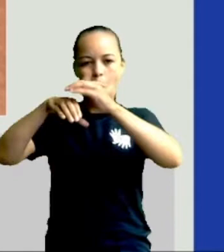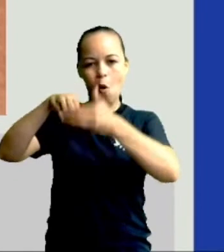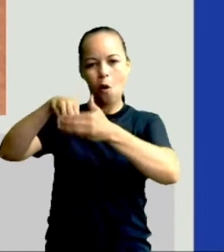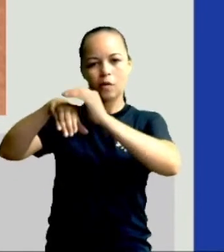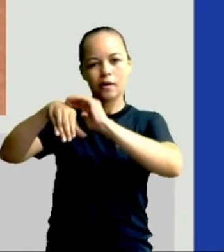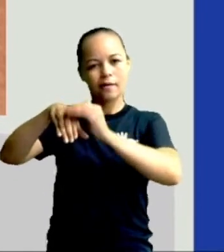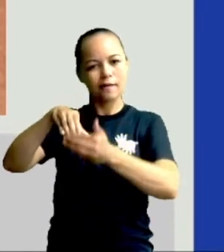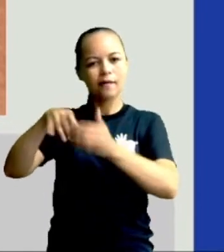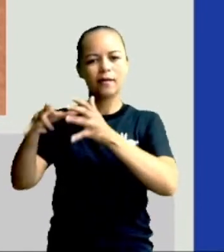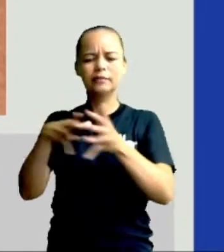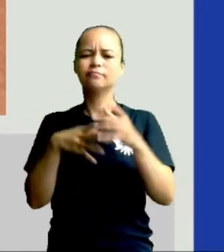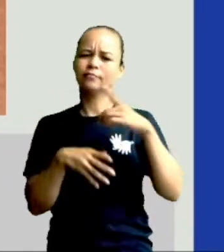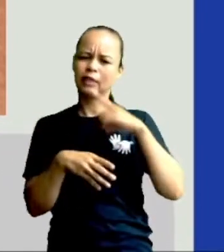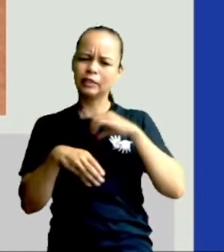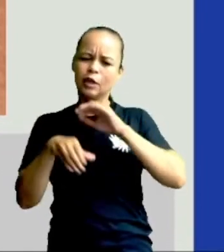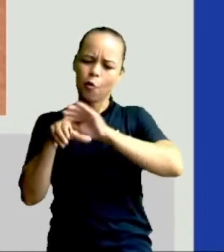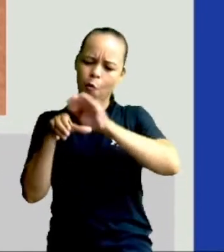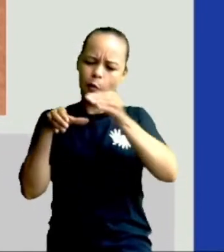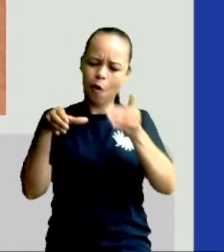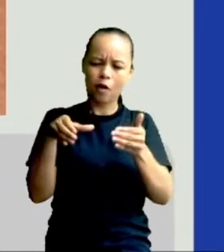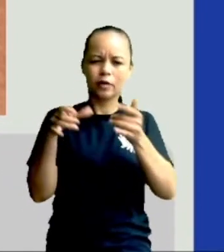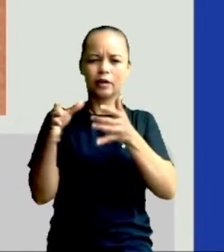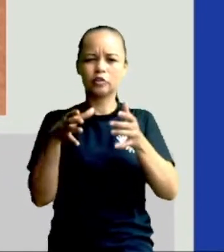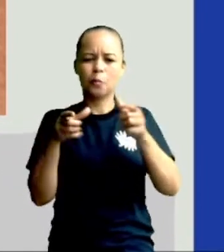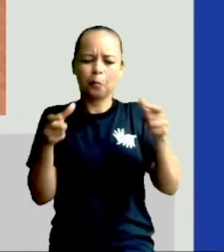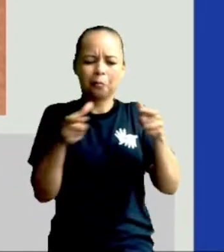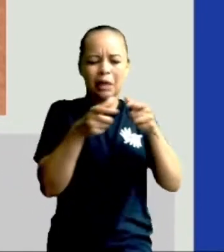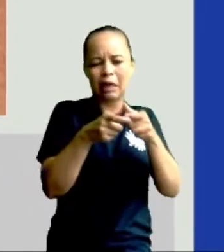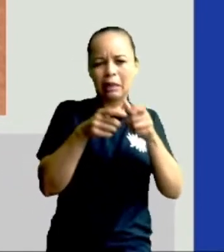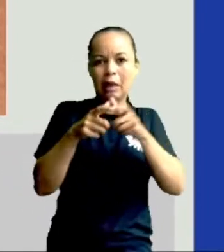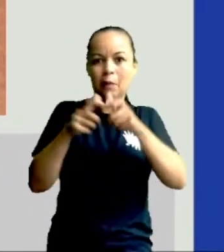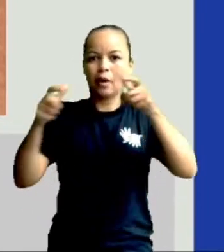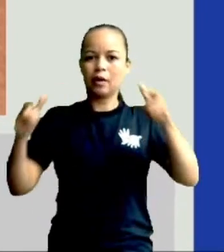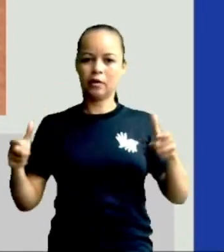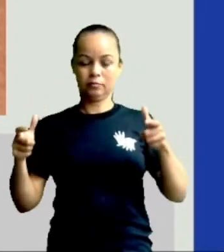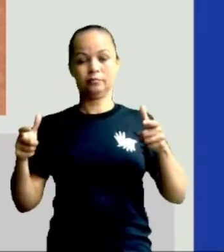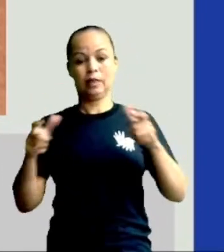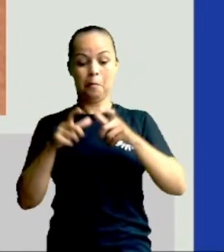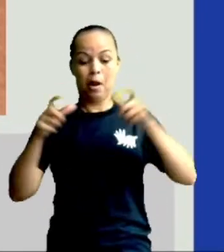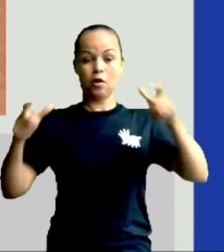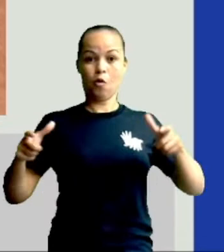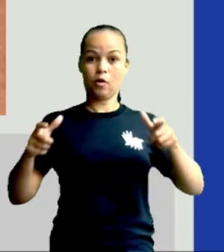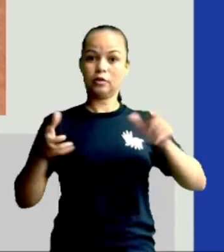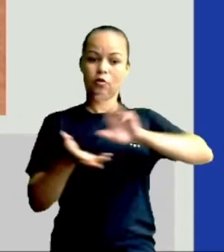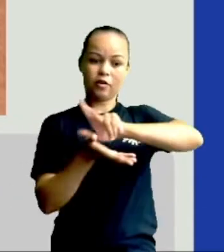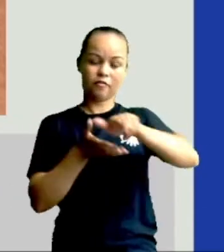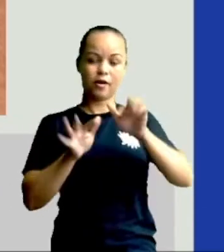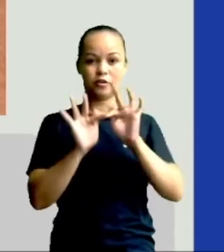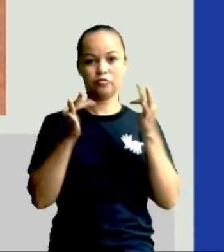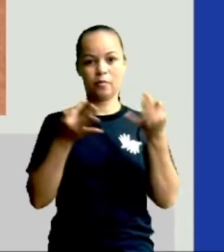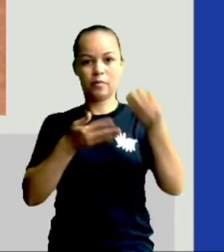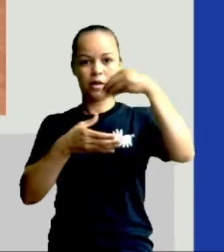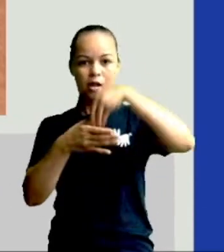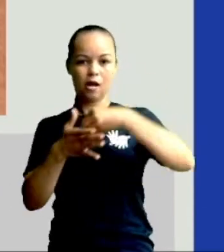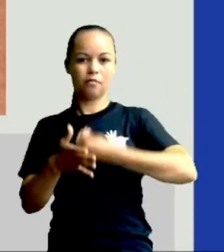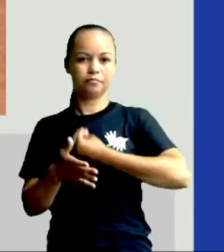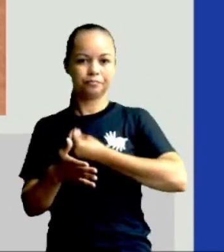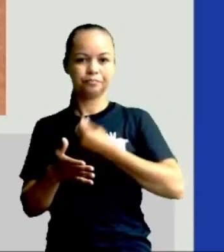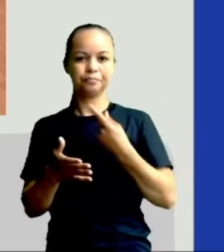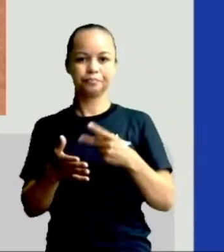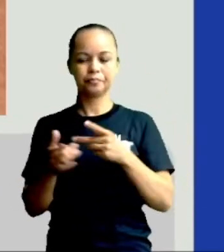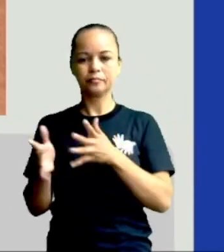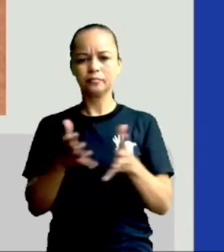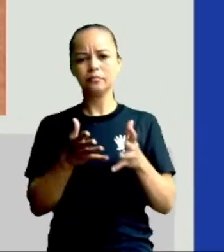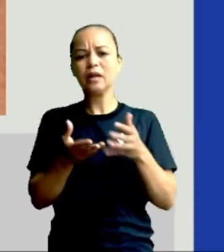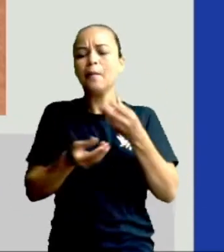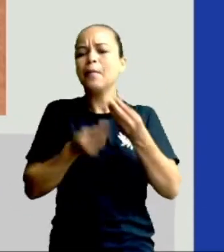dos índios. Tinham ocas pequenas, ocas maiores. As maiores geralmente viviam muitas famílias dentro dele. Mas aí era